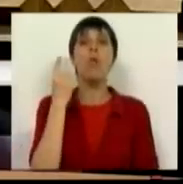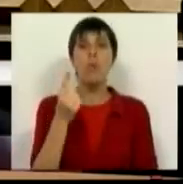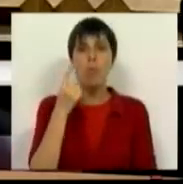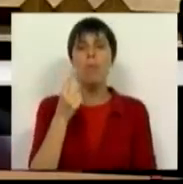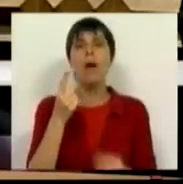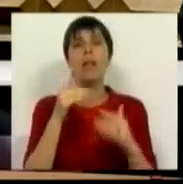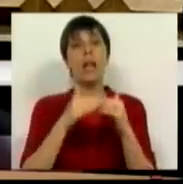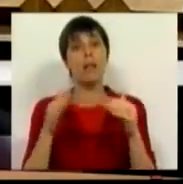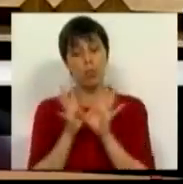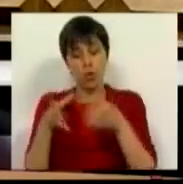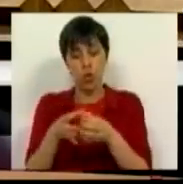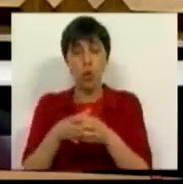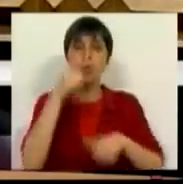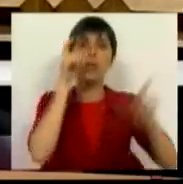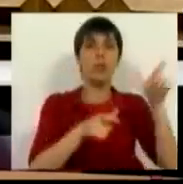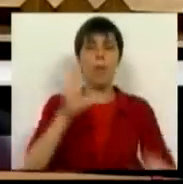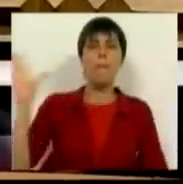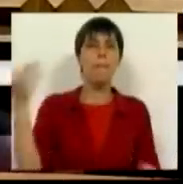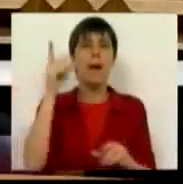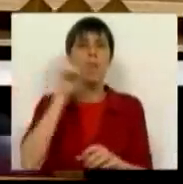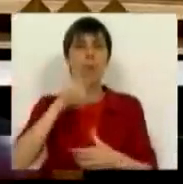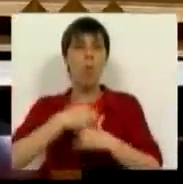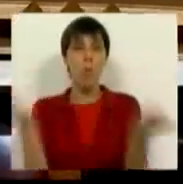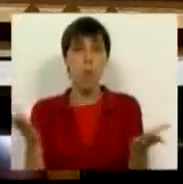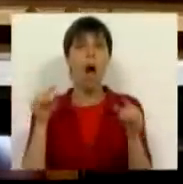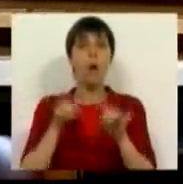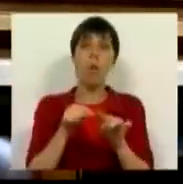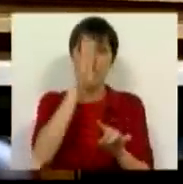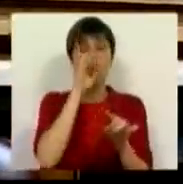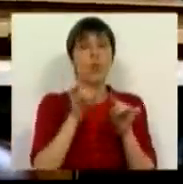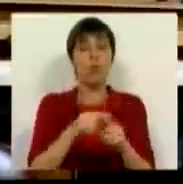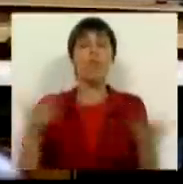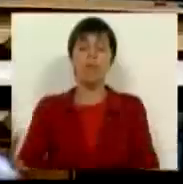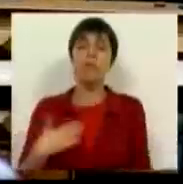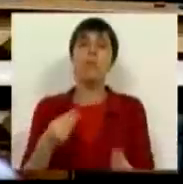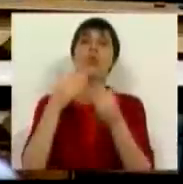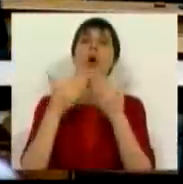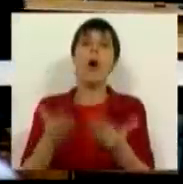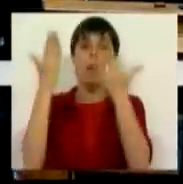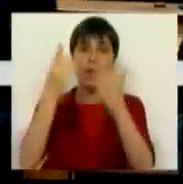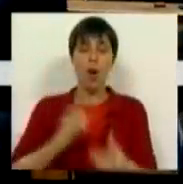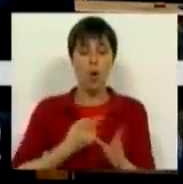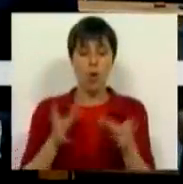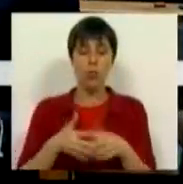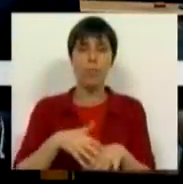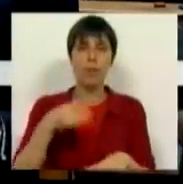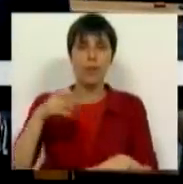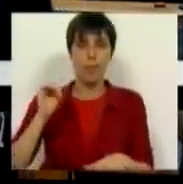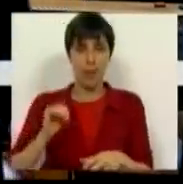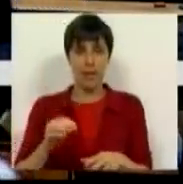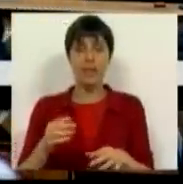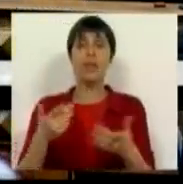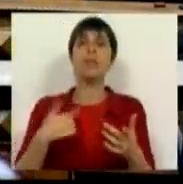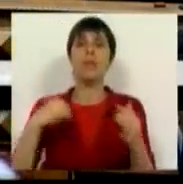das faixas da nossa população mais protegida e sobretudo com este Governo. Portanto, o nosso muito obrigado em nome do Grupo Parlamentar do PS.